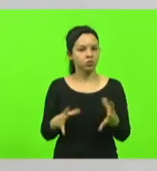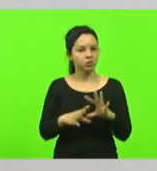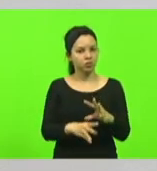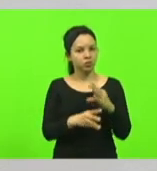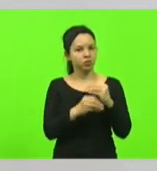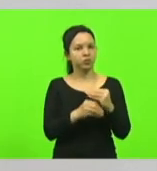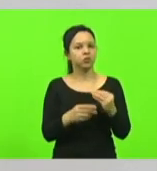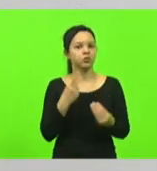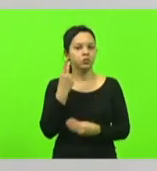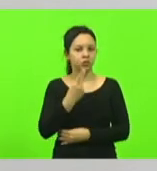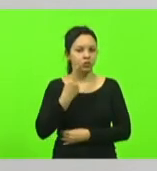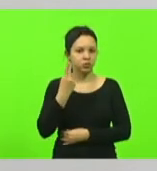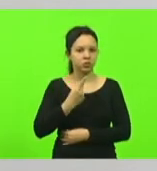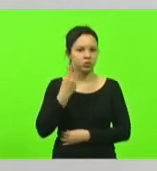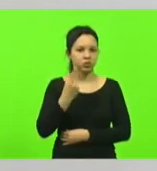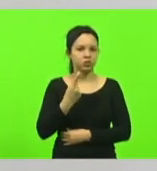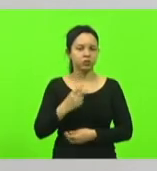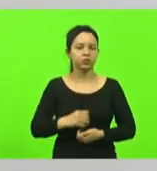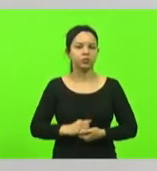parlamentares.